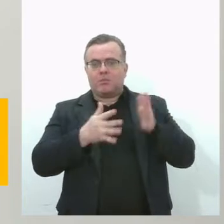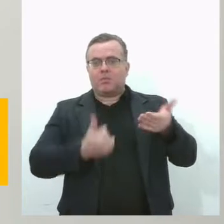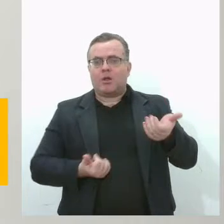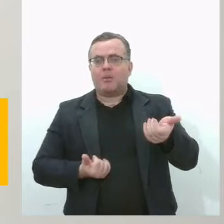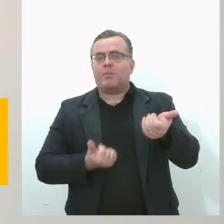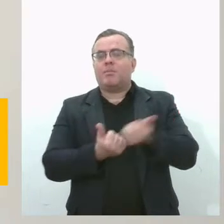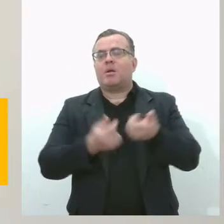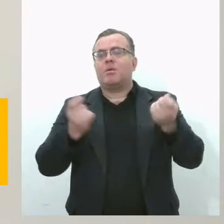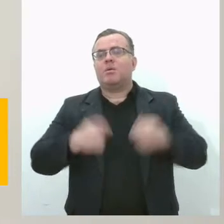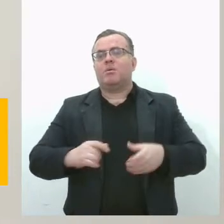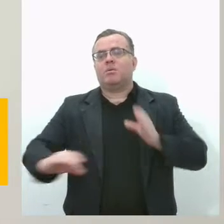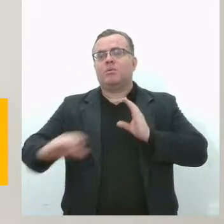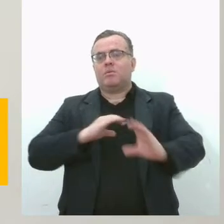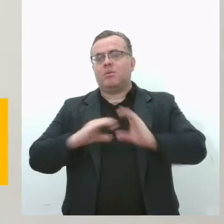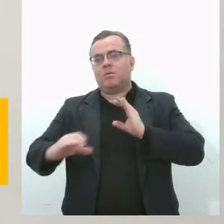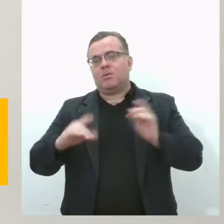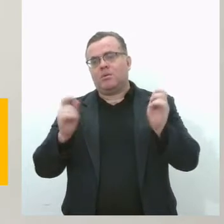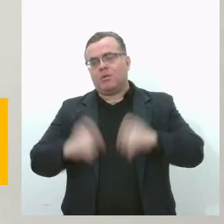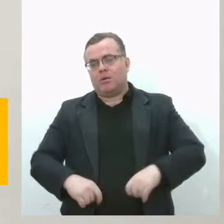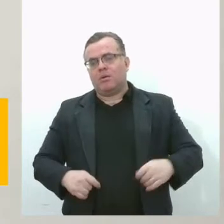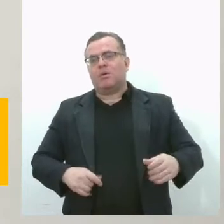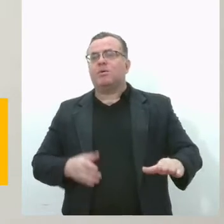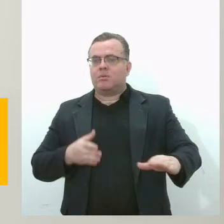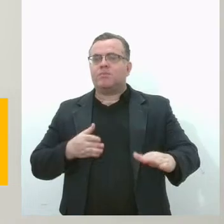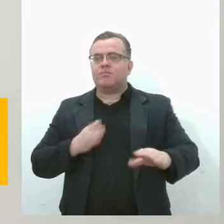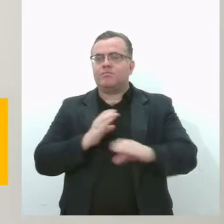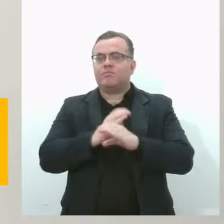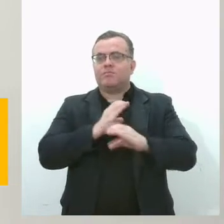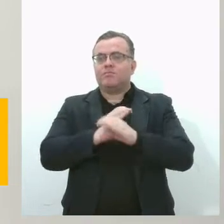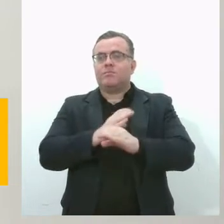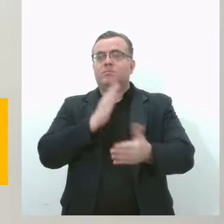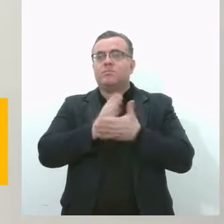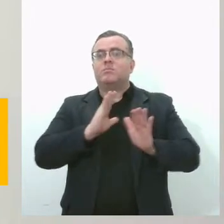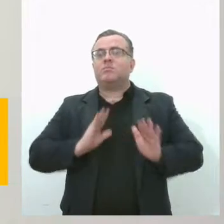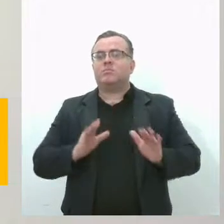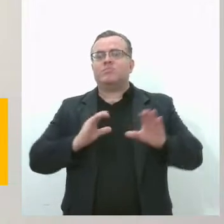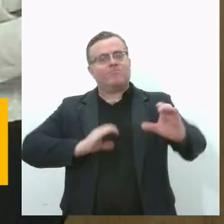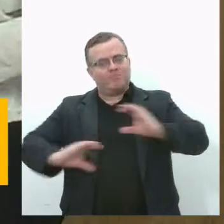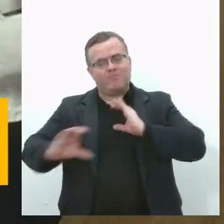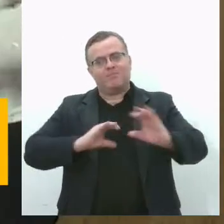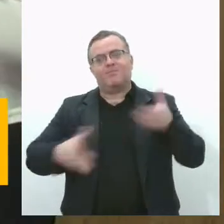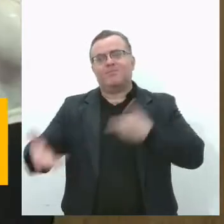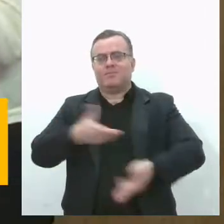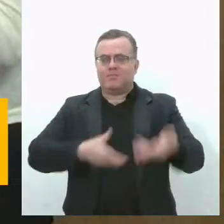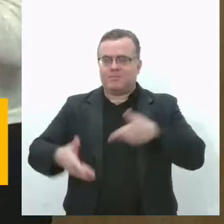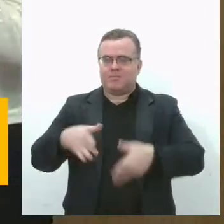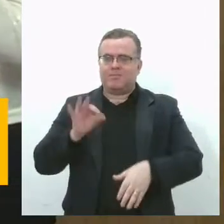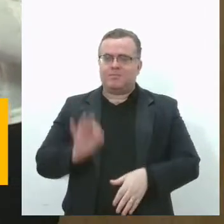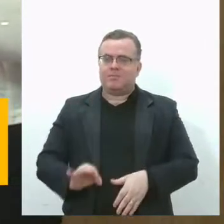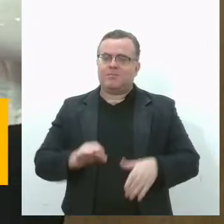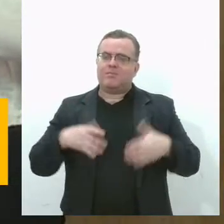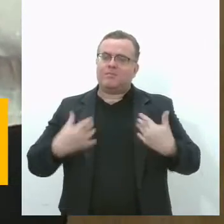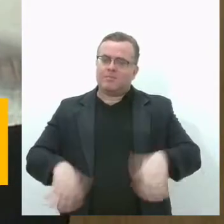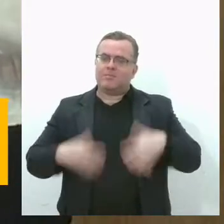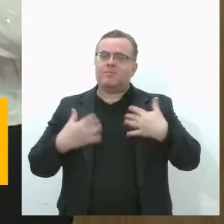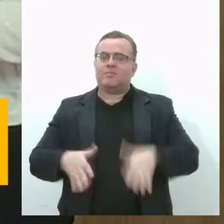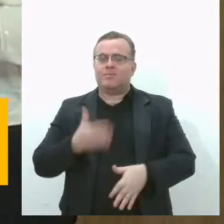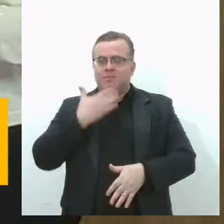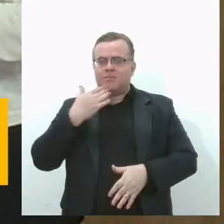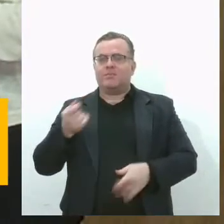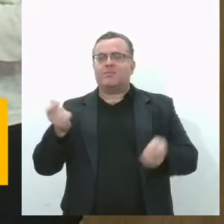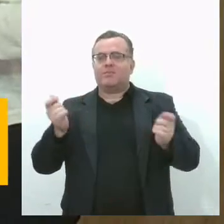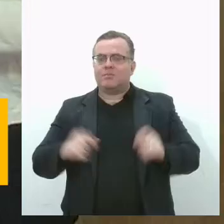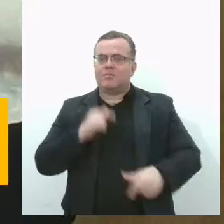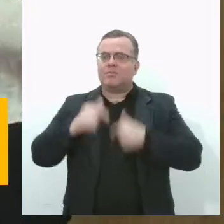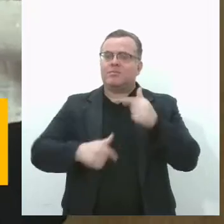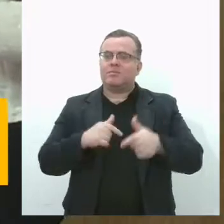comunicar, para quebrar as barreiras linguísticas que tem, infelizmente, na nossa sociedade. É verdade, é algo que precisa ser melhorado, ser trabalhado em todas